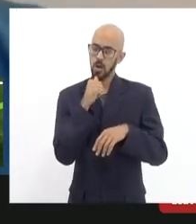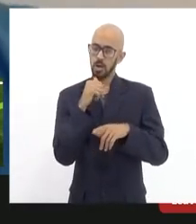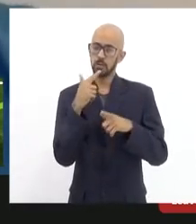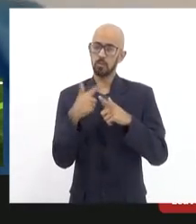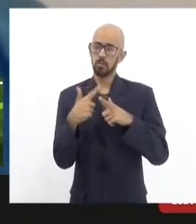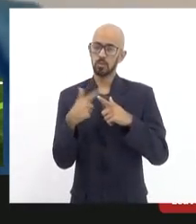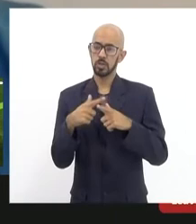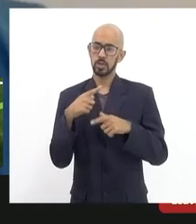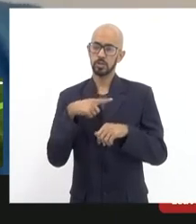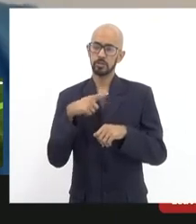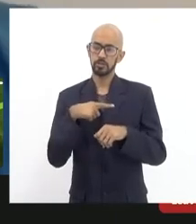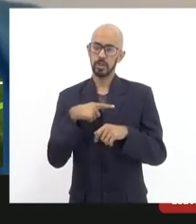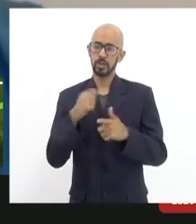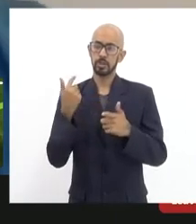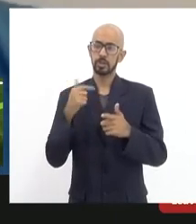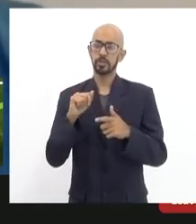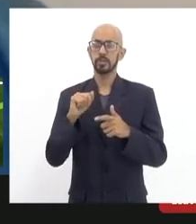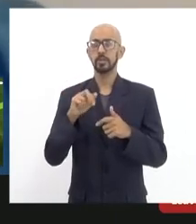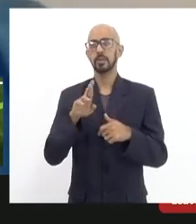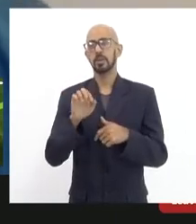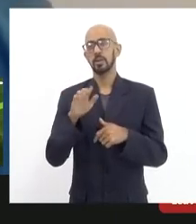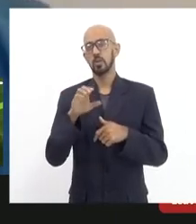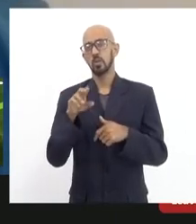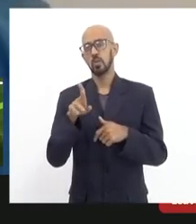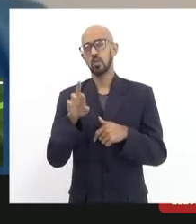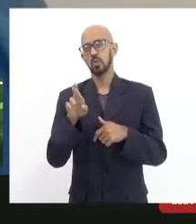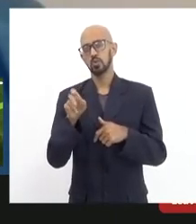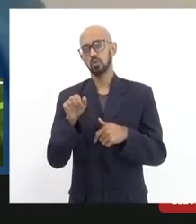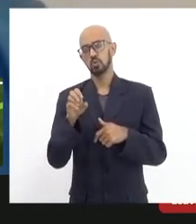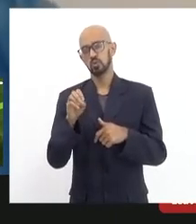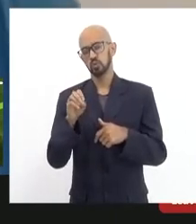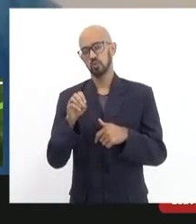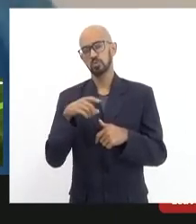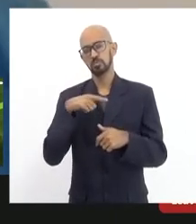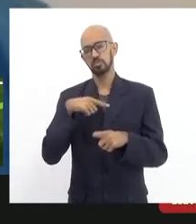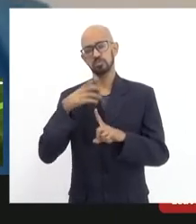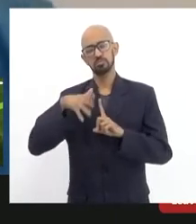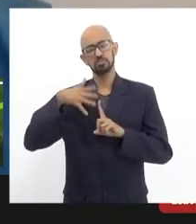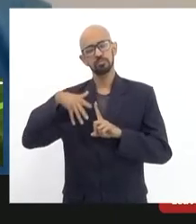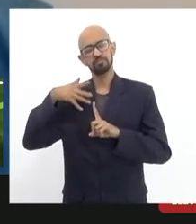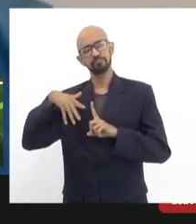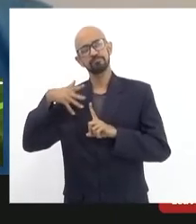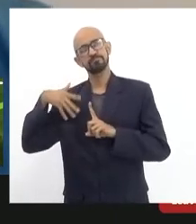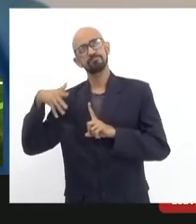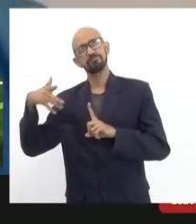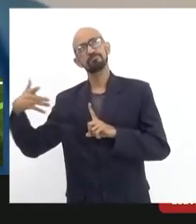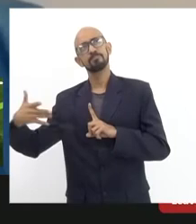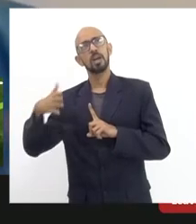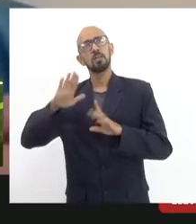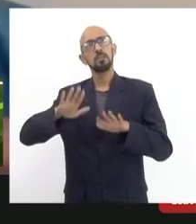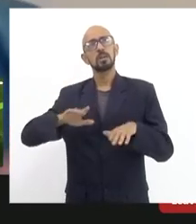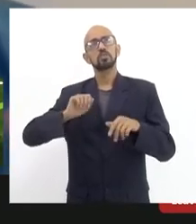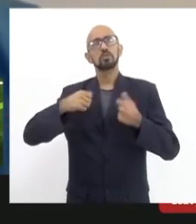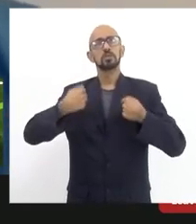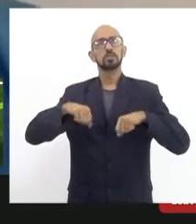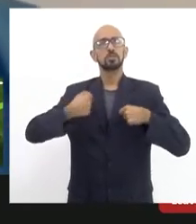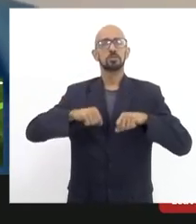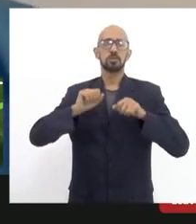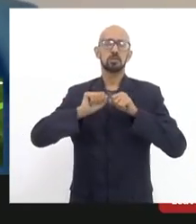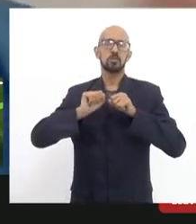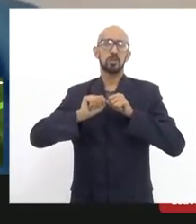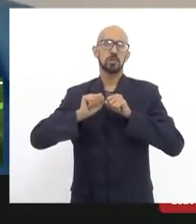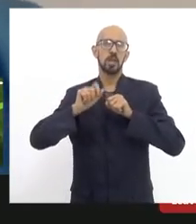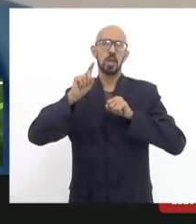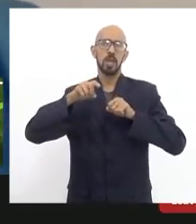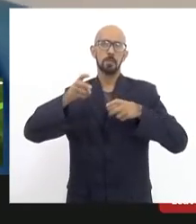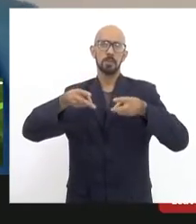impugnações tem recursos tem uma fase dialética infelizmente funciona dessa forma mas o que a gente tem que fazer na minha opinião é olhar para frente tentar